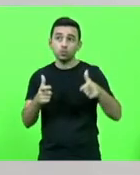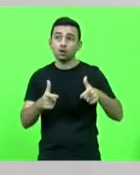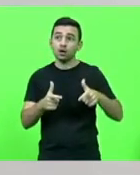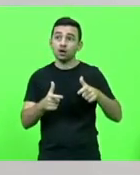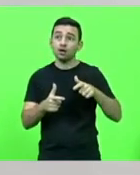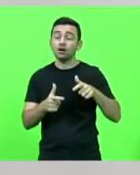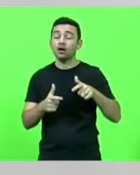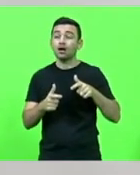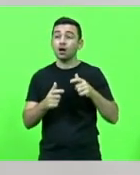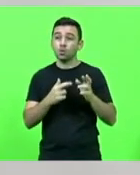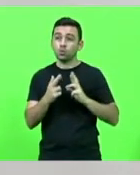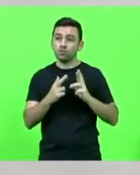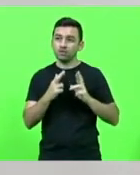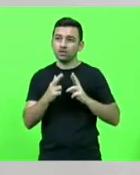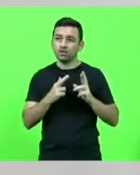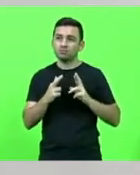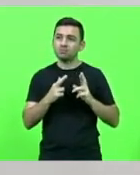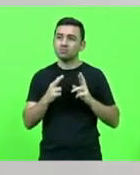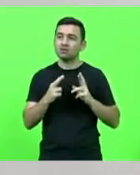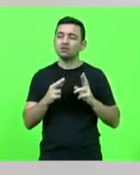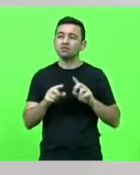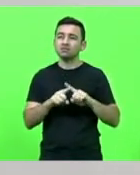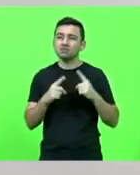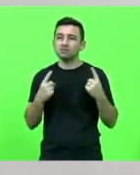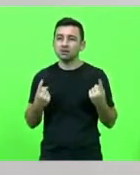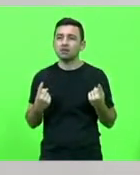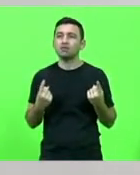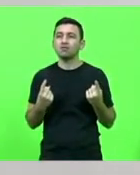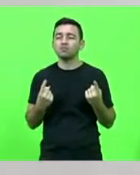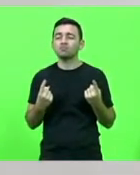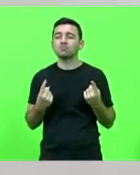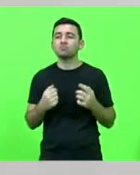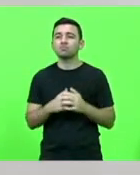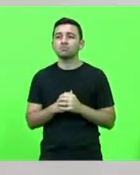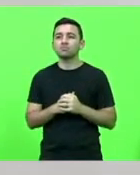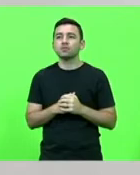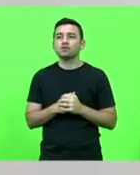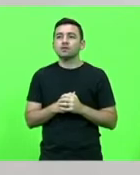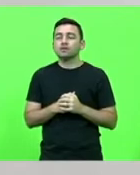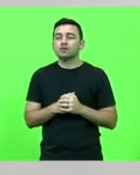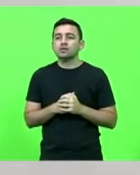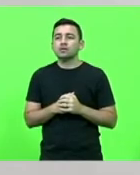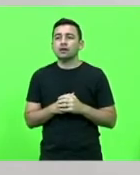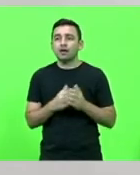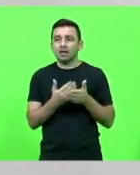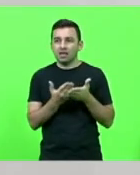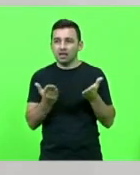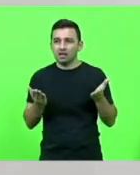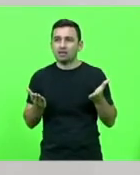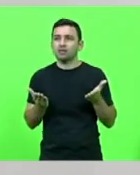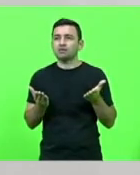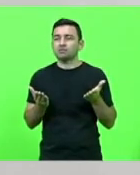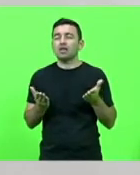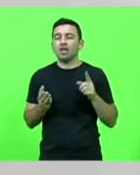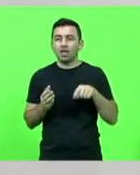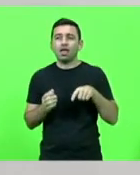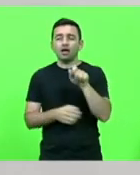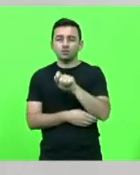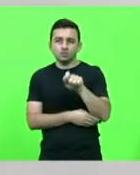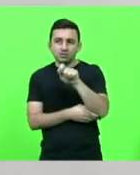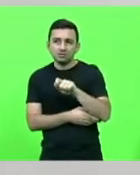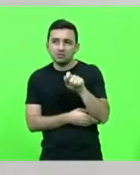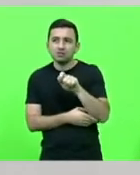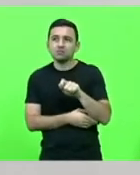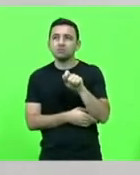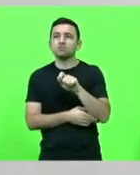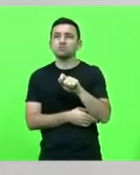rodovia que liga Blumenau Gaspar e Guabiruba e ela também é presidente da associação de moradores você viu lá Gaspar